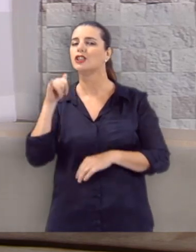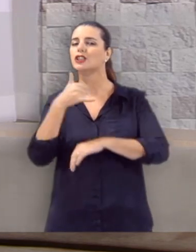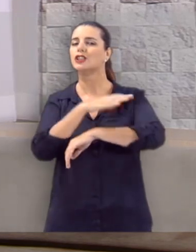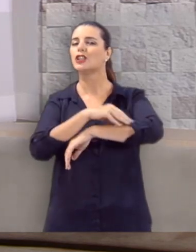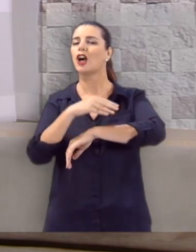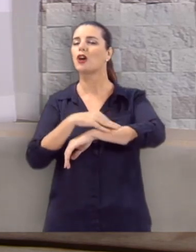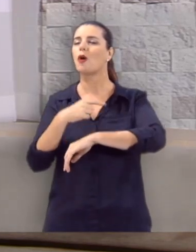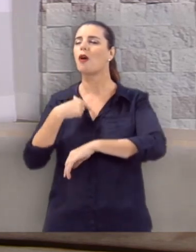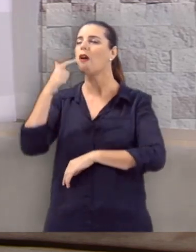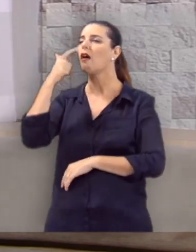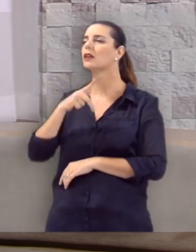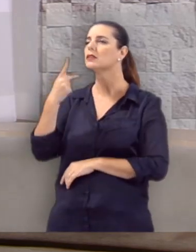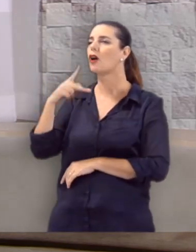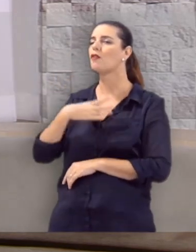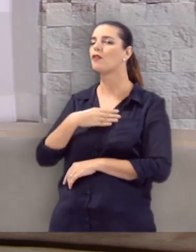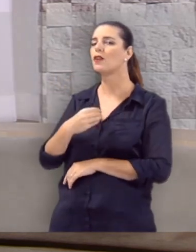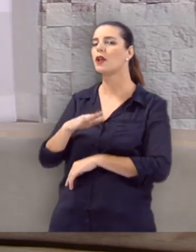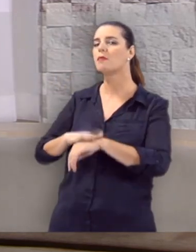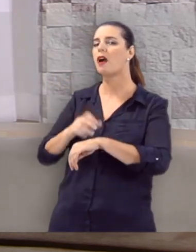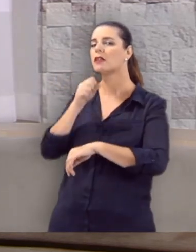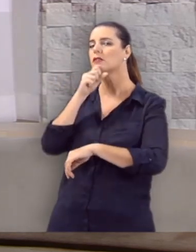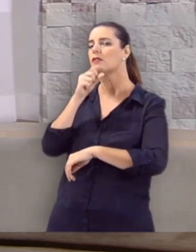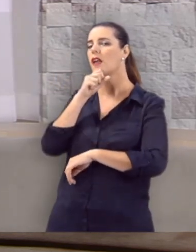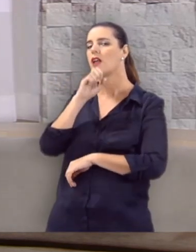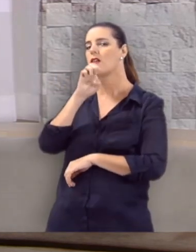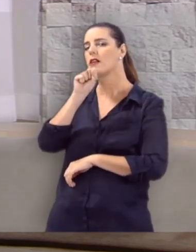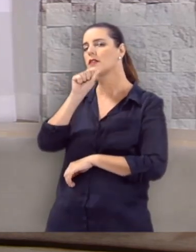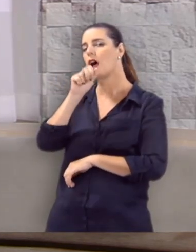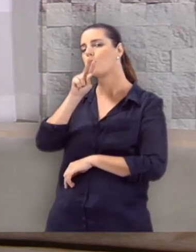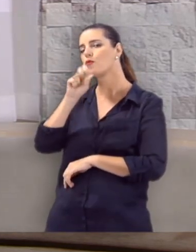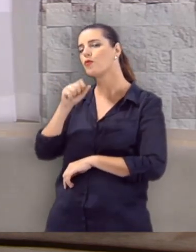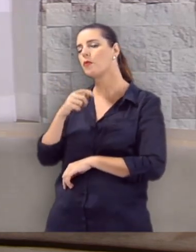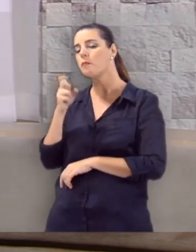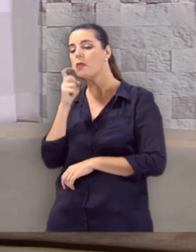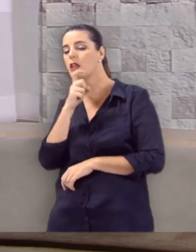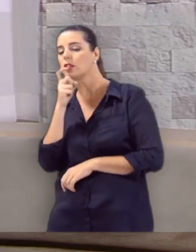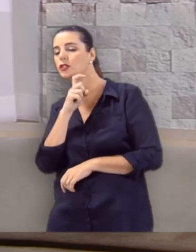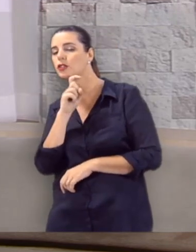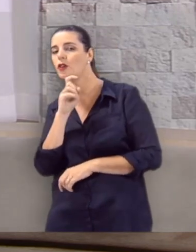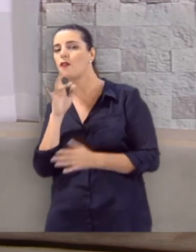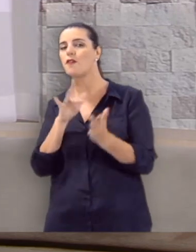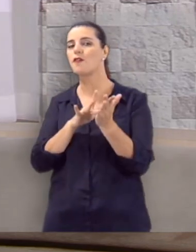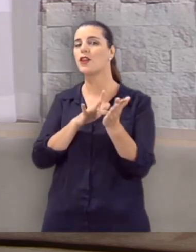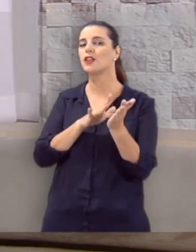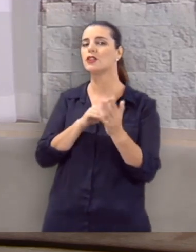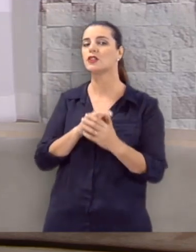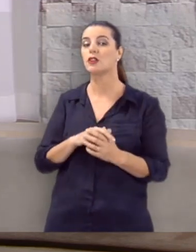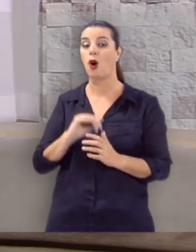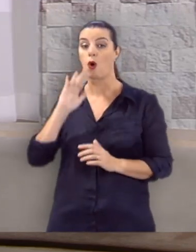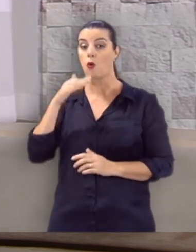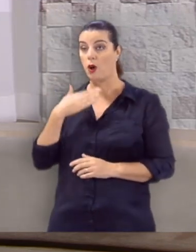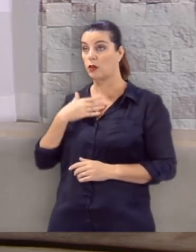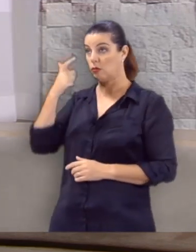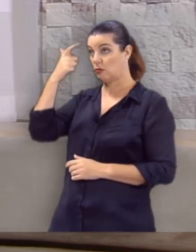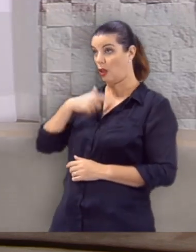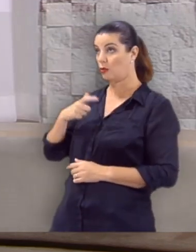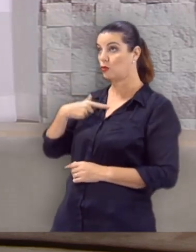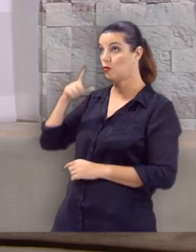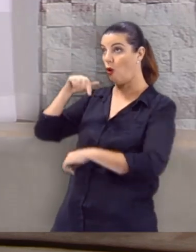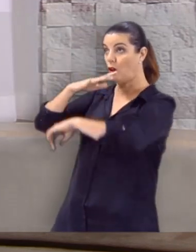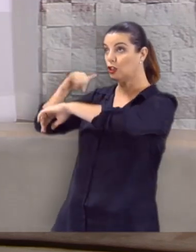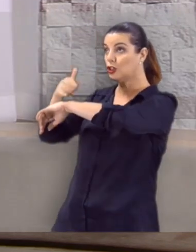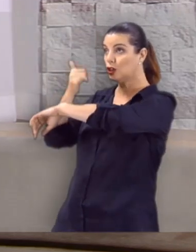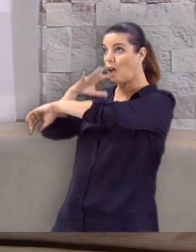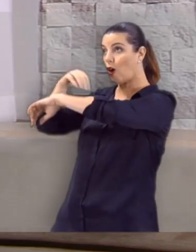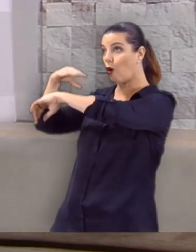E Jacó respondeu, eu sou Isaú. E mentiu. E trapaceou. Quando agora ele responde, eu sou